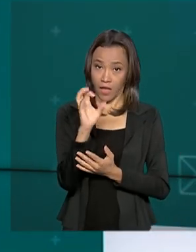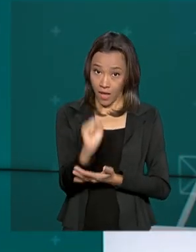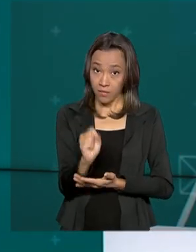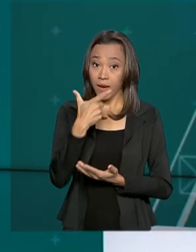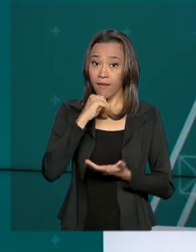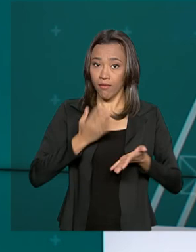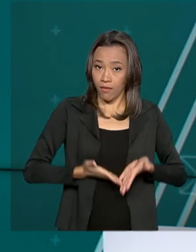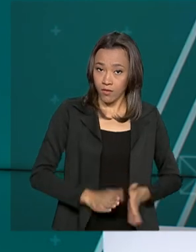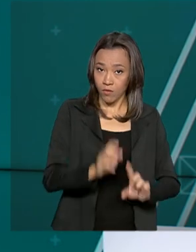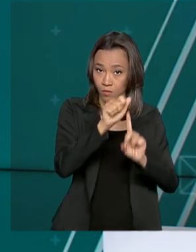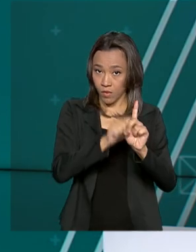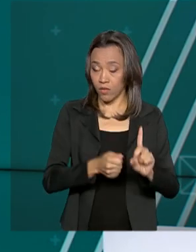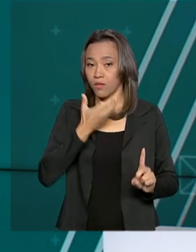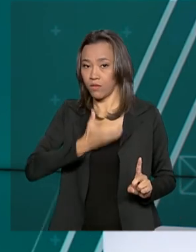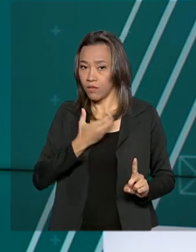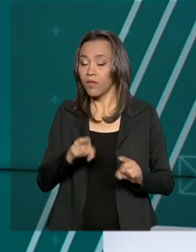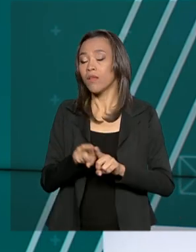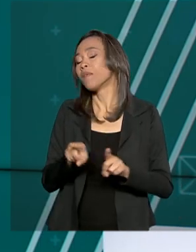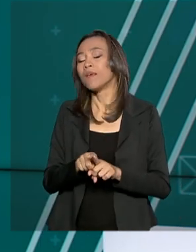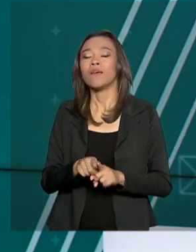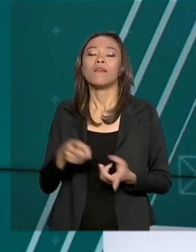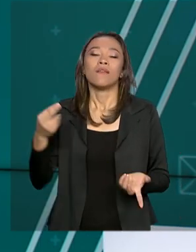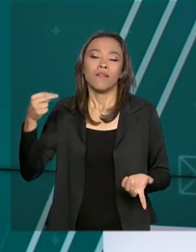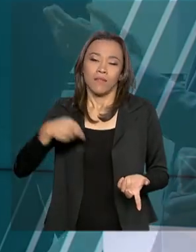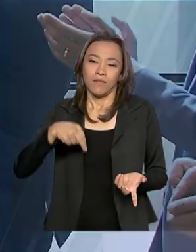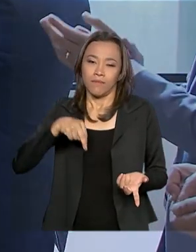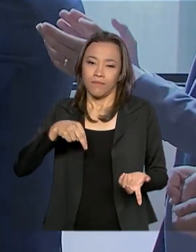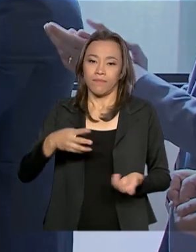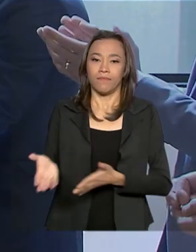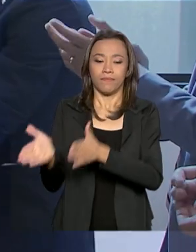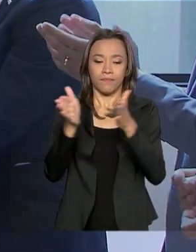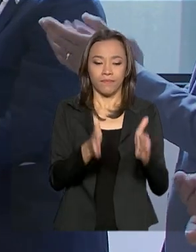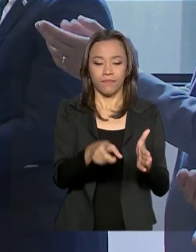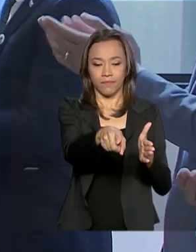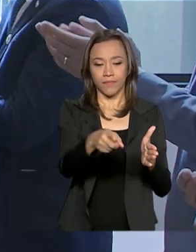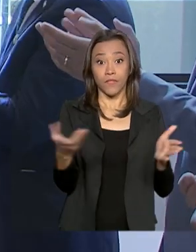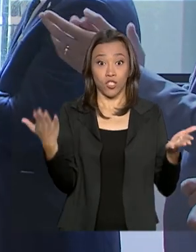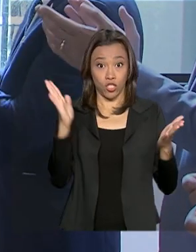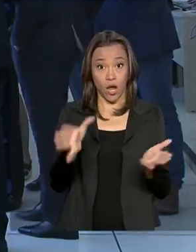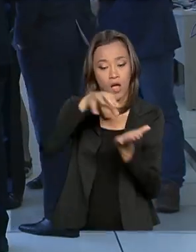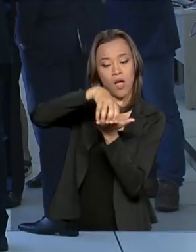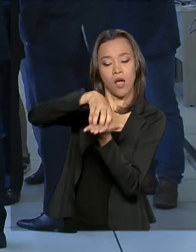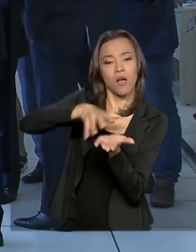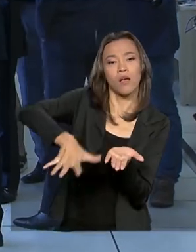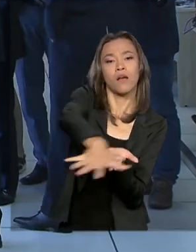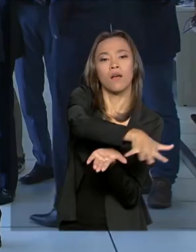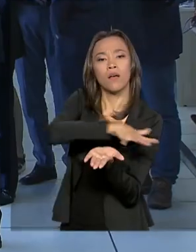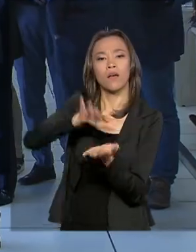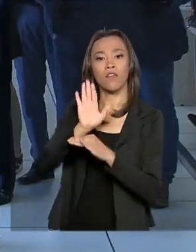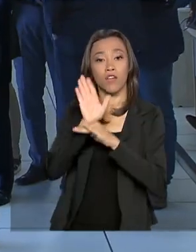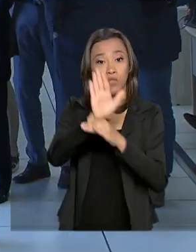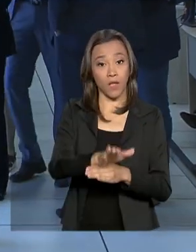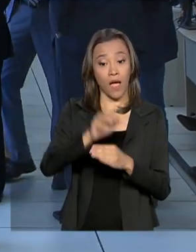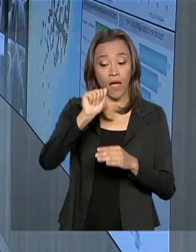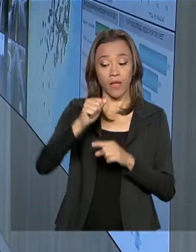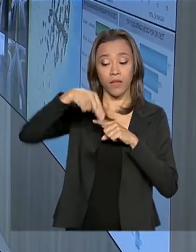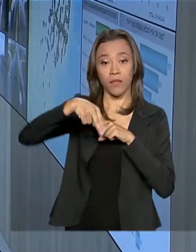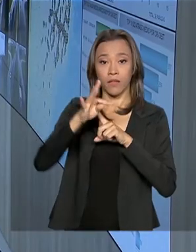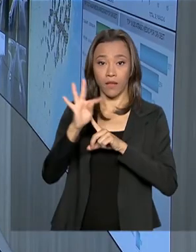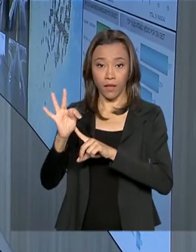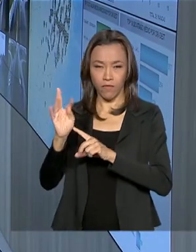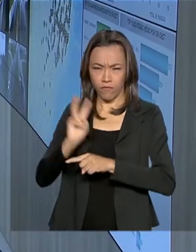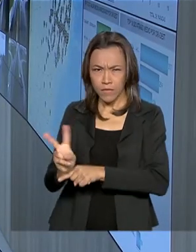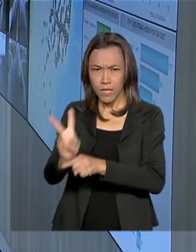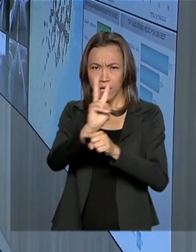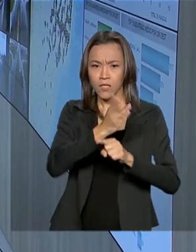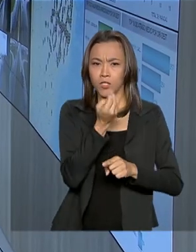nascidos em novembro e dezembro. E veja também. Inaugurado o centro que vai ajudar a NTT na fiscalização de